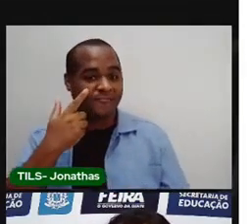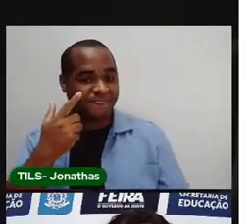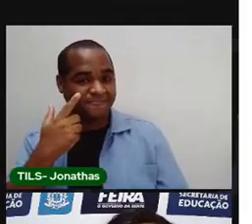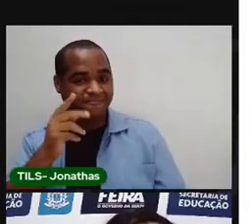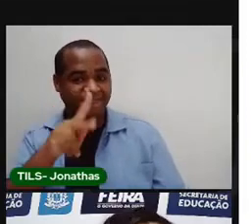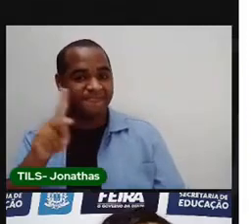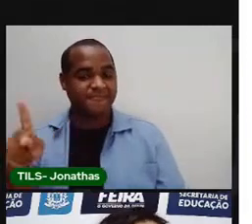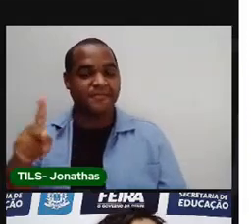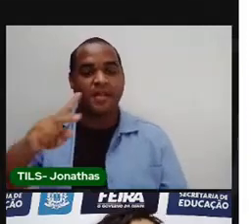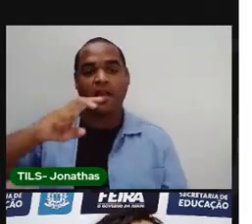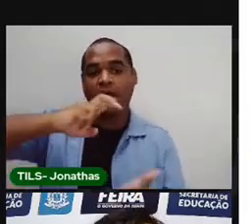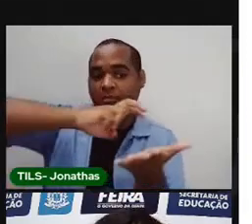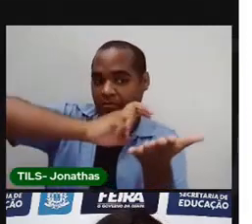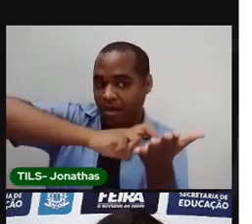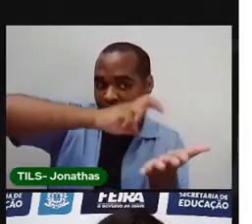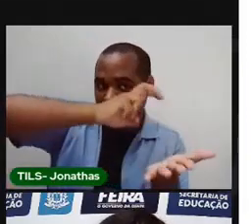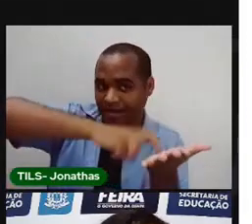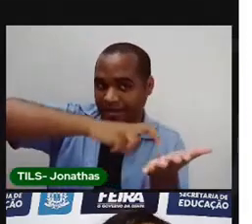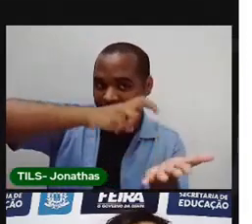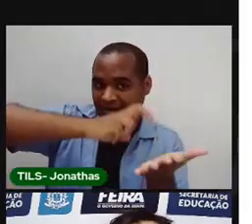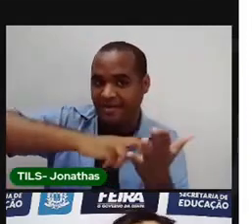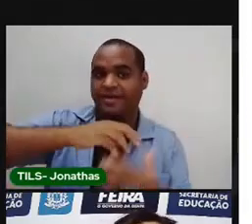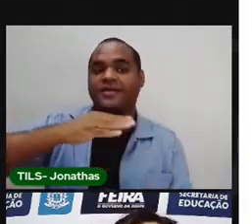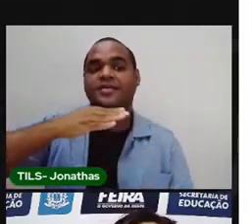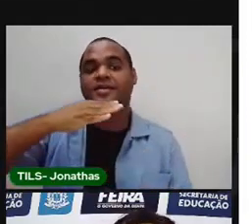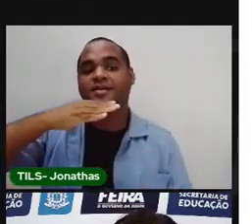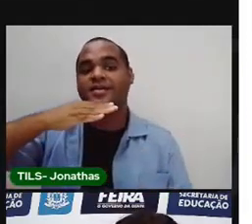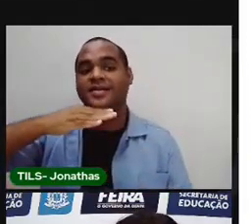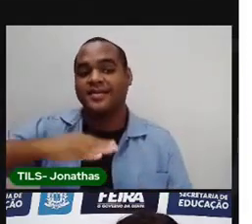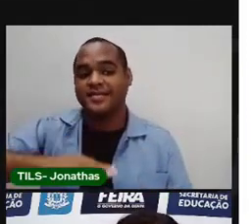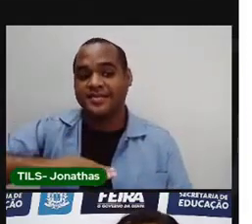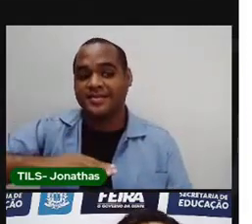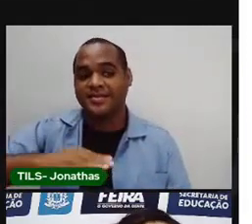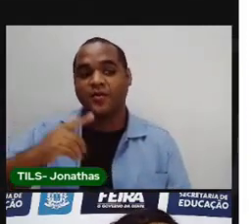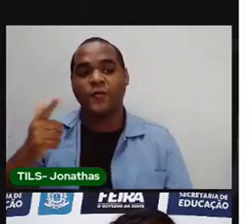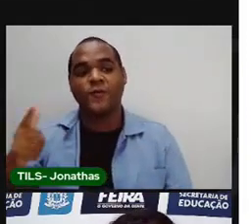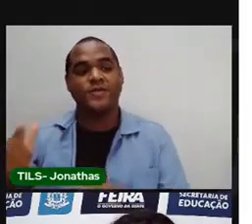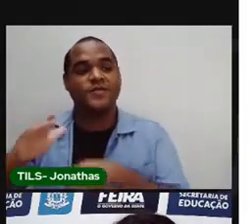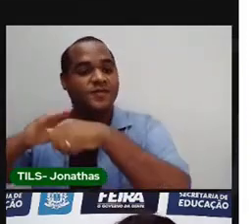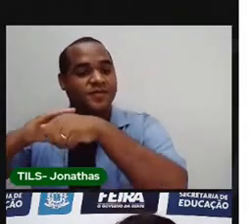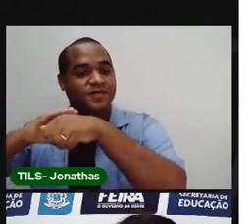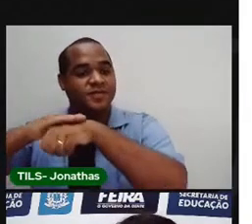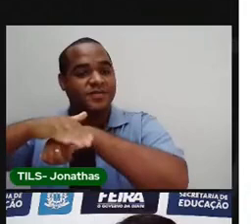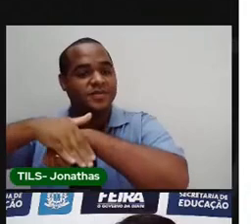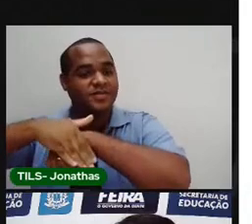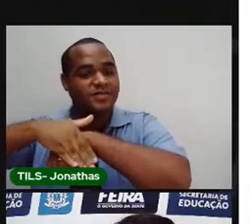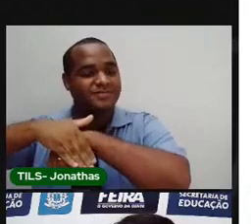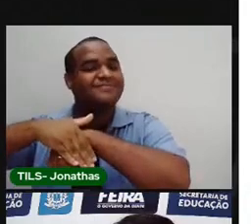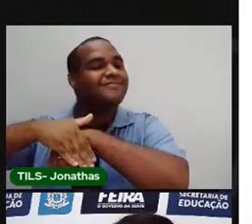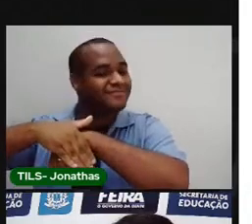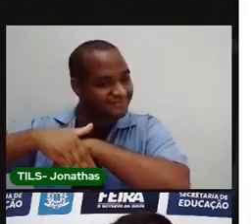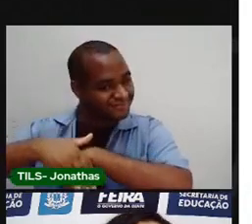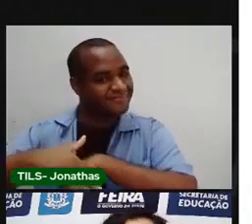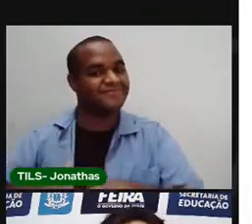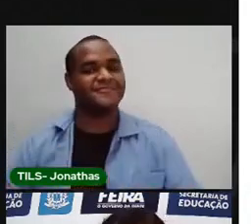trouxe para você. Período da manhã, o período da tarde e o período da noite.